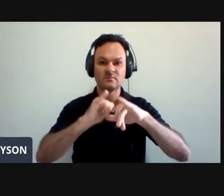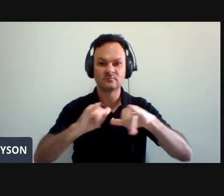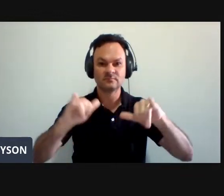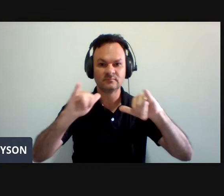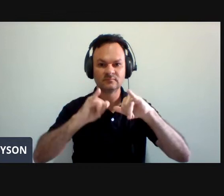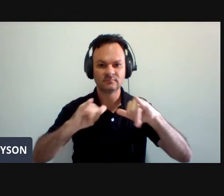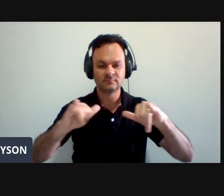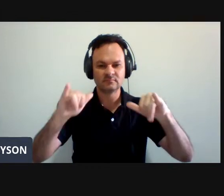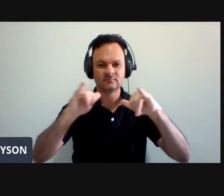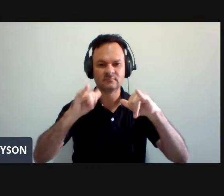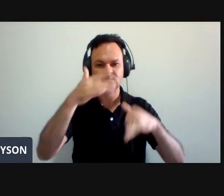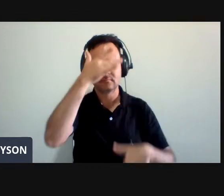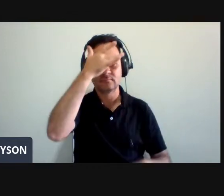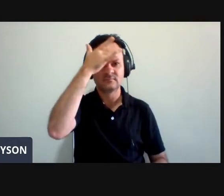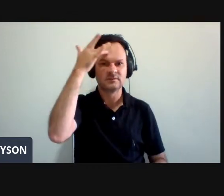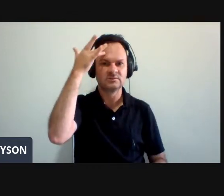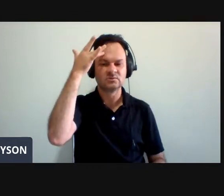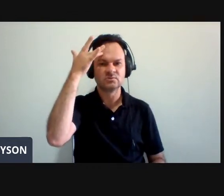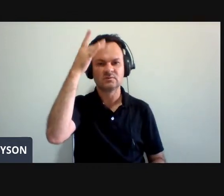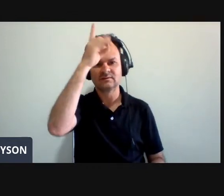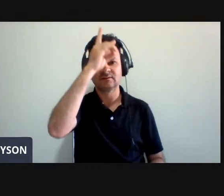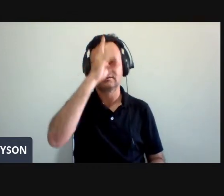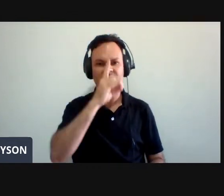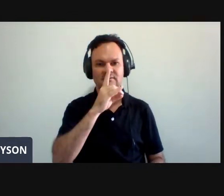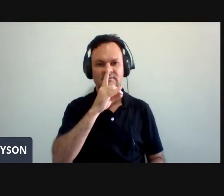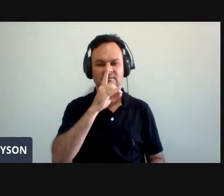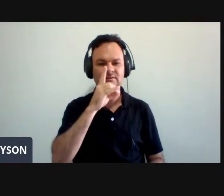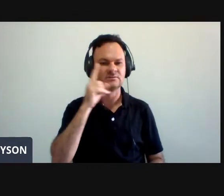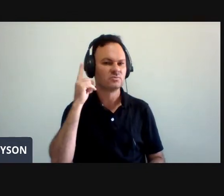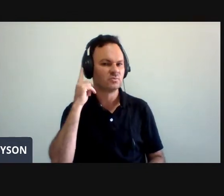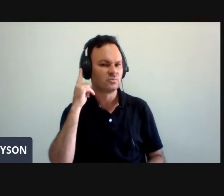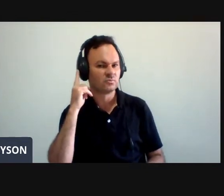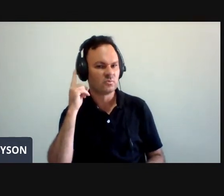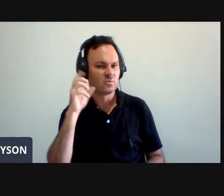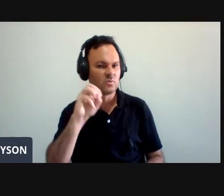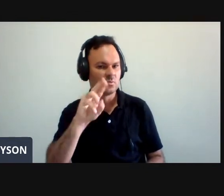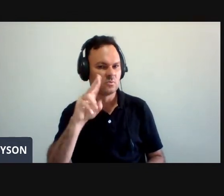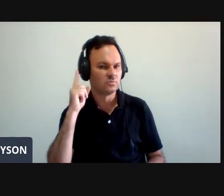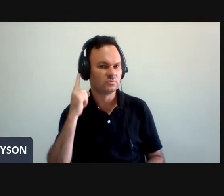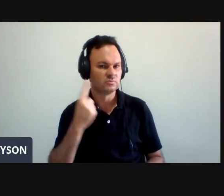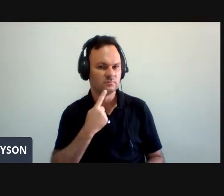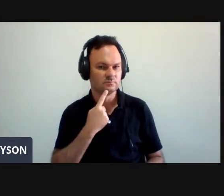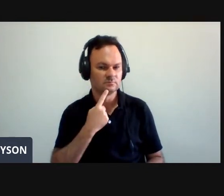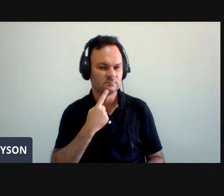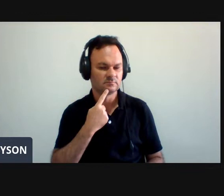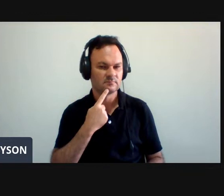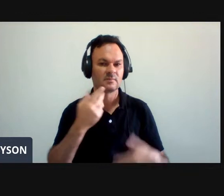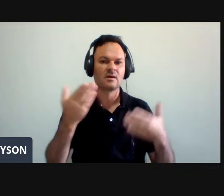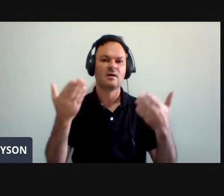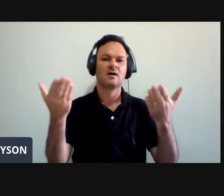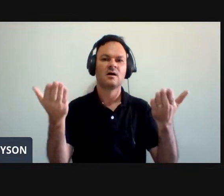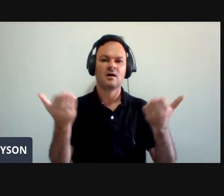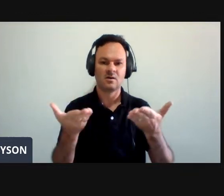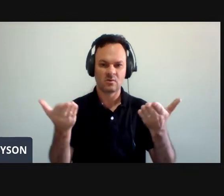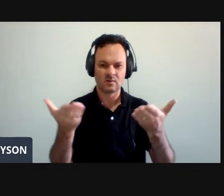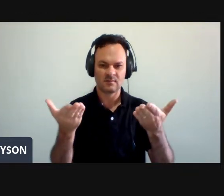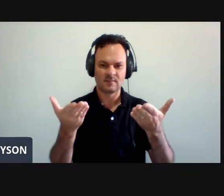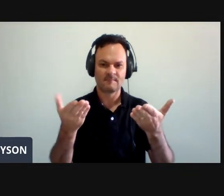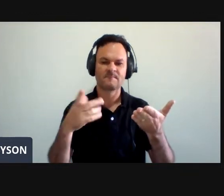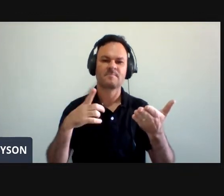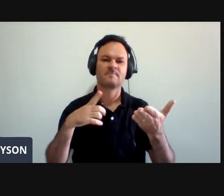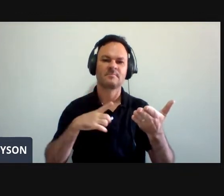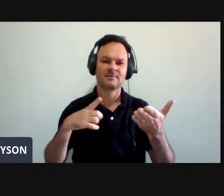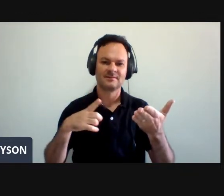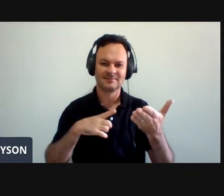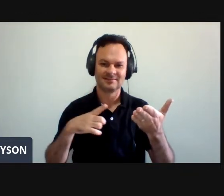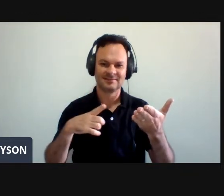às pessoas com deficiência auditiva ou surdez. Nesta solenidade, contaremos com